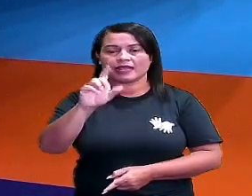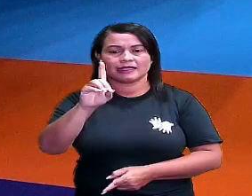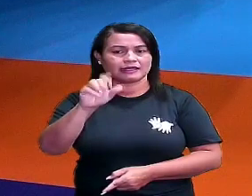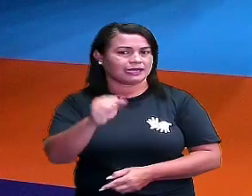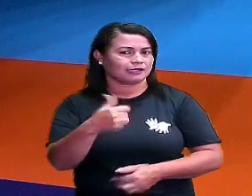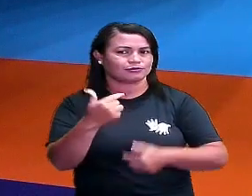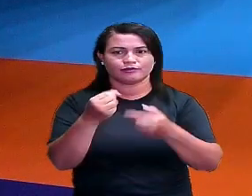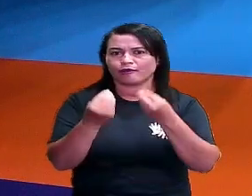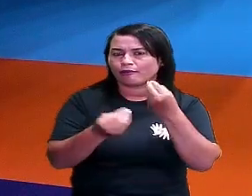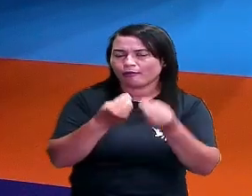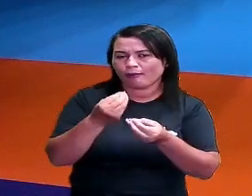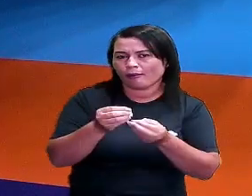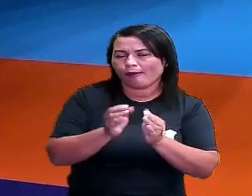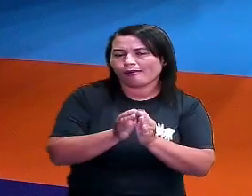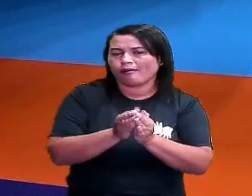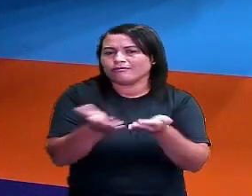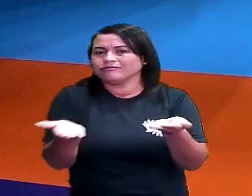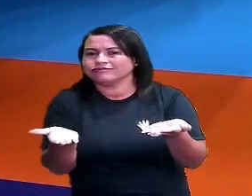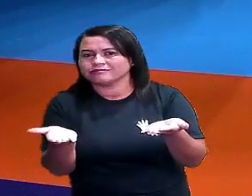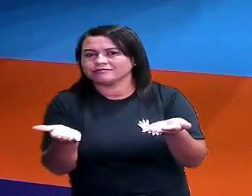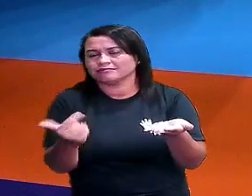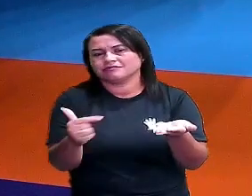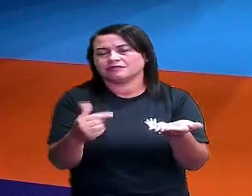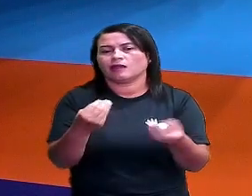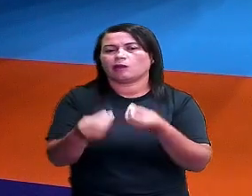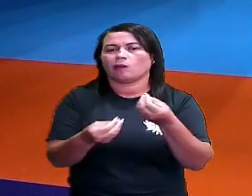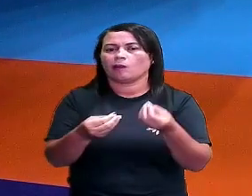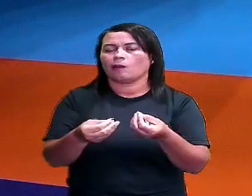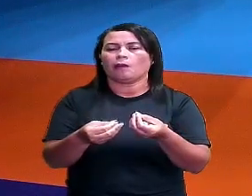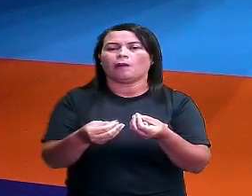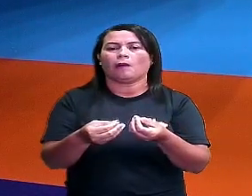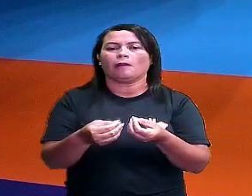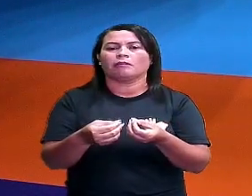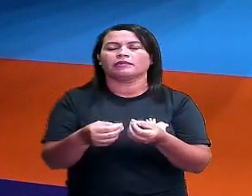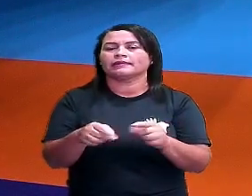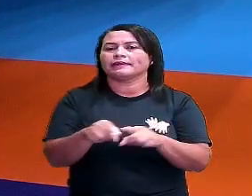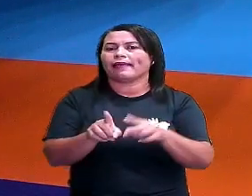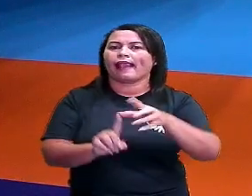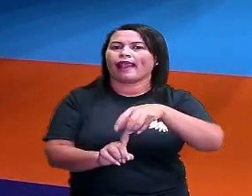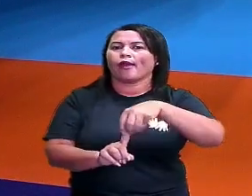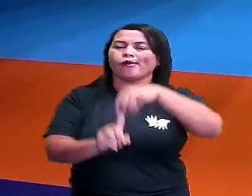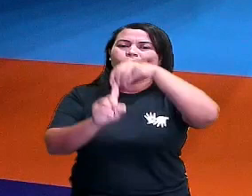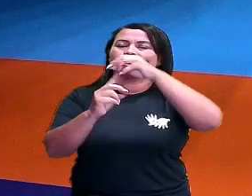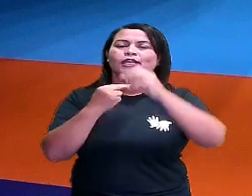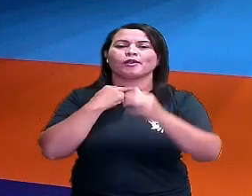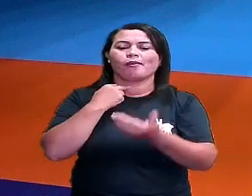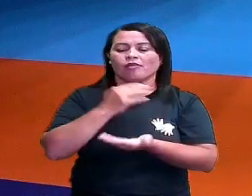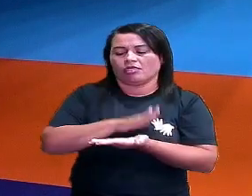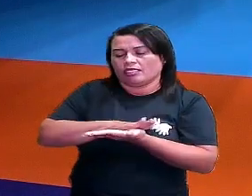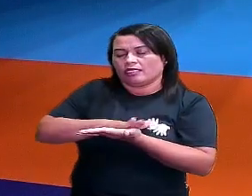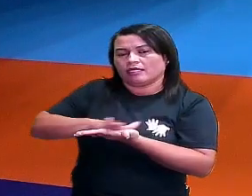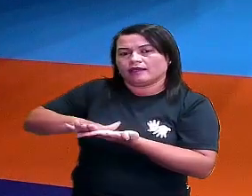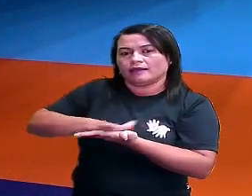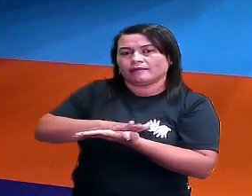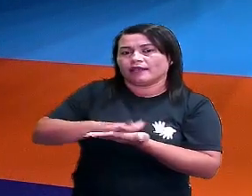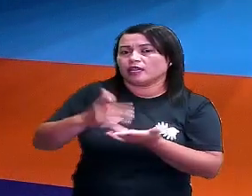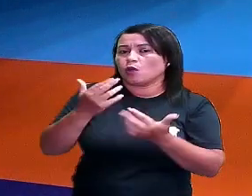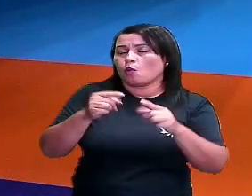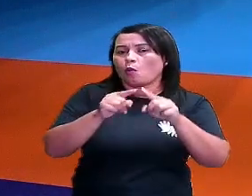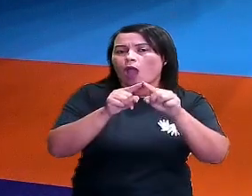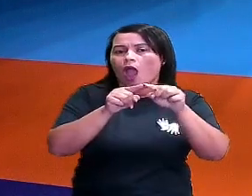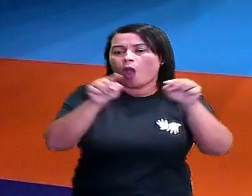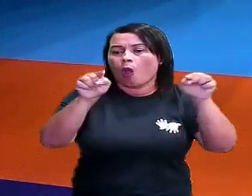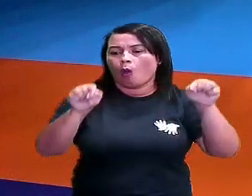não tem planificação. É a única que não tem aí nenhuma superfície plana, como cubo,